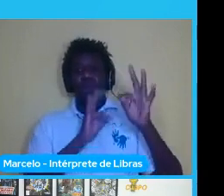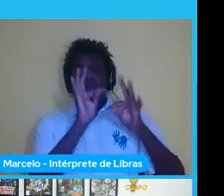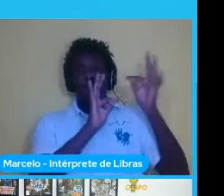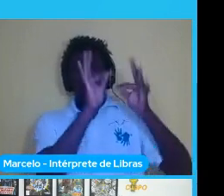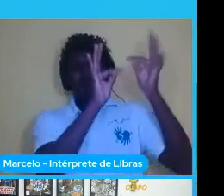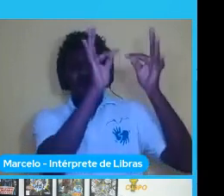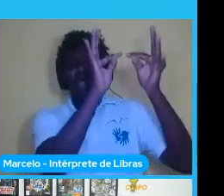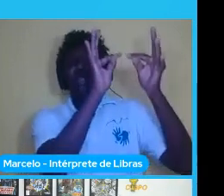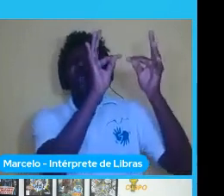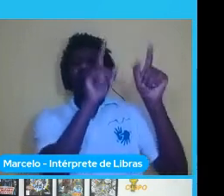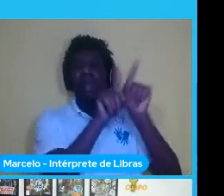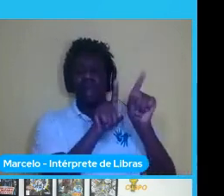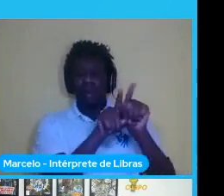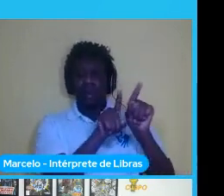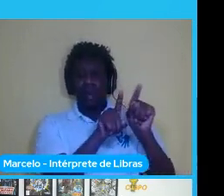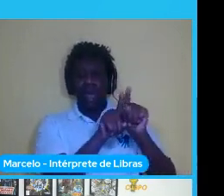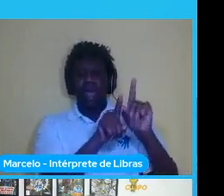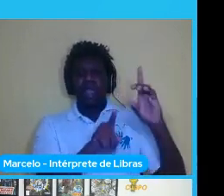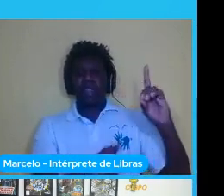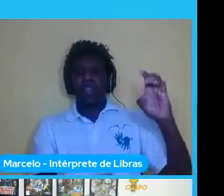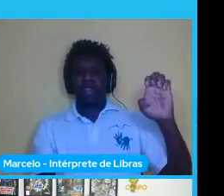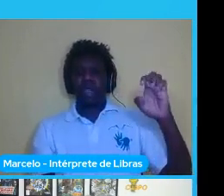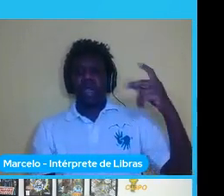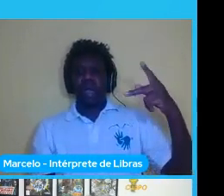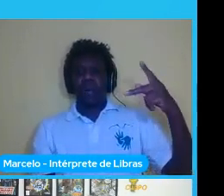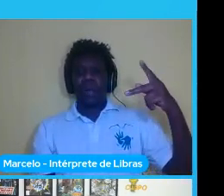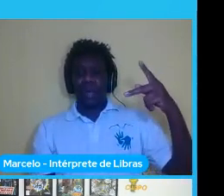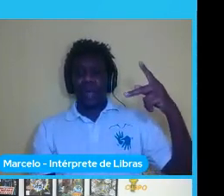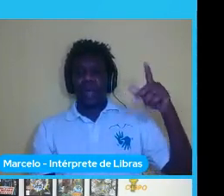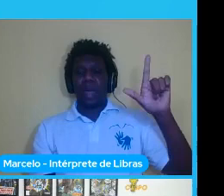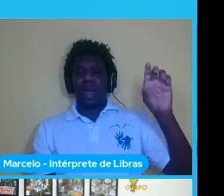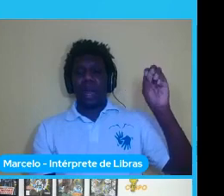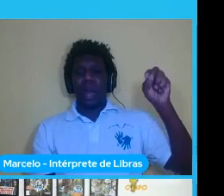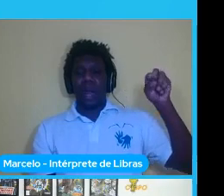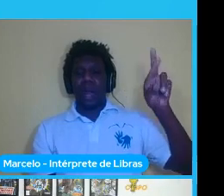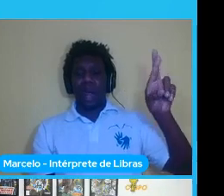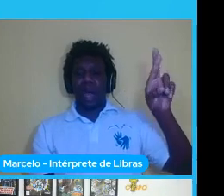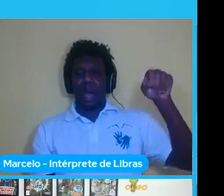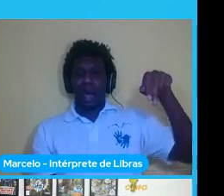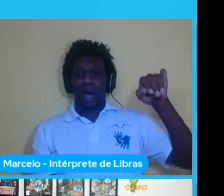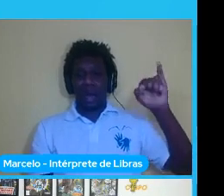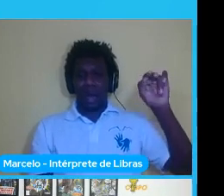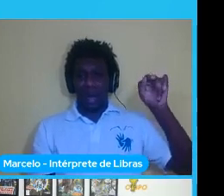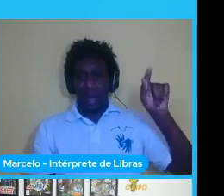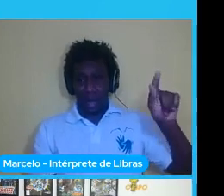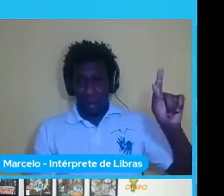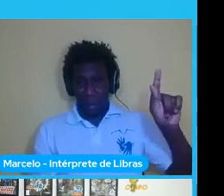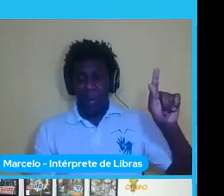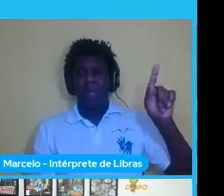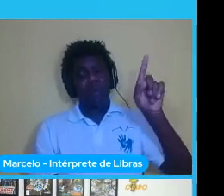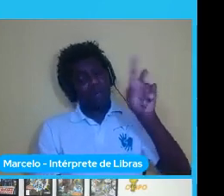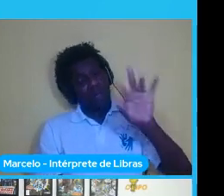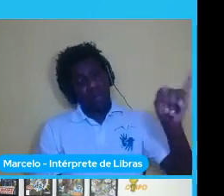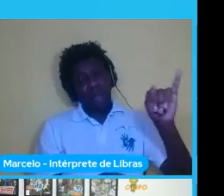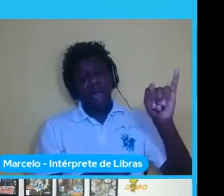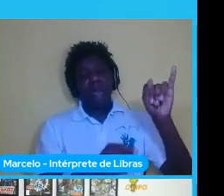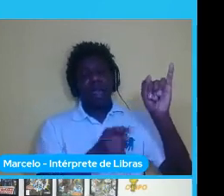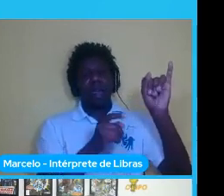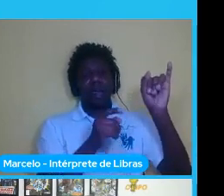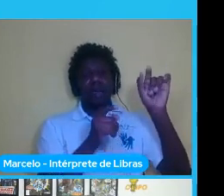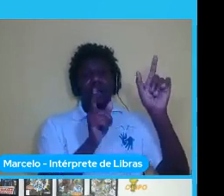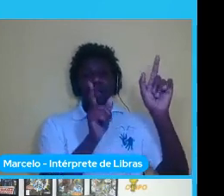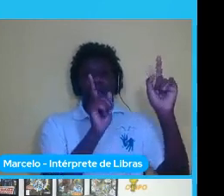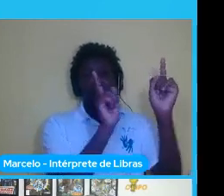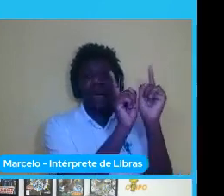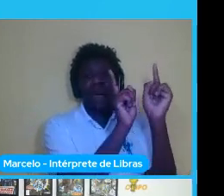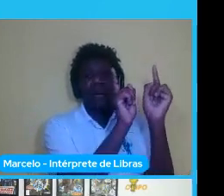deep learning que são as camadas de pooling você vai reduzir essa tua imagem em